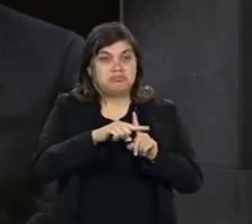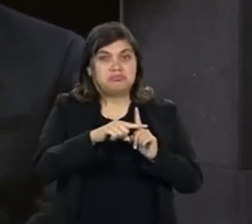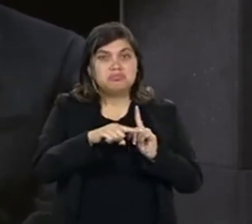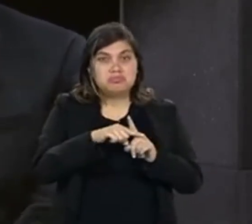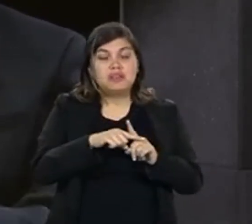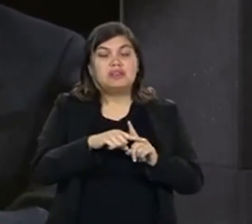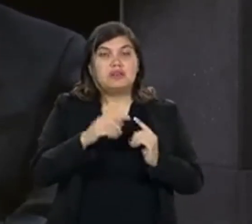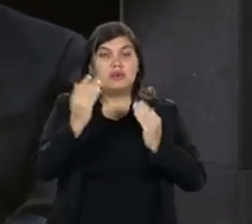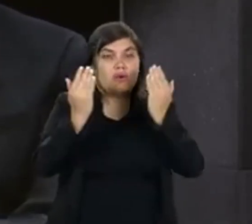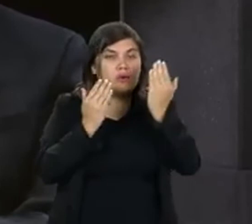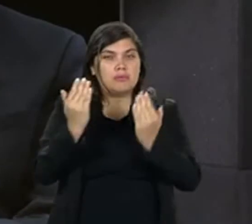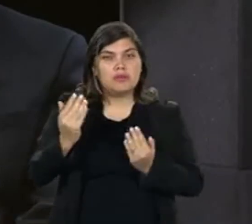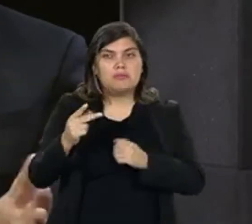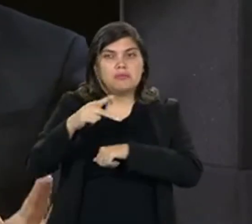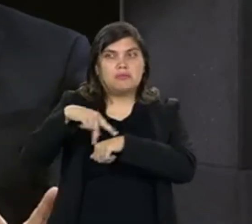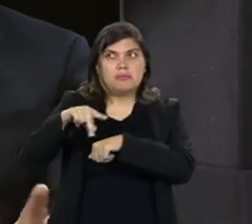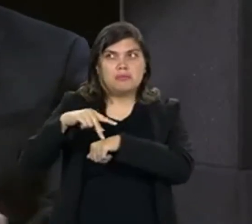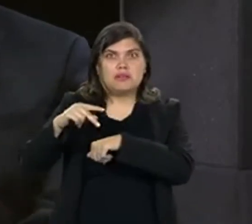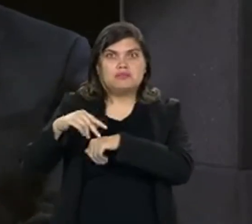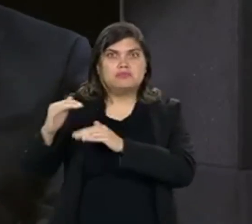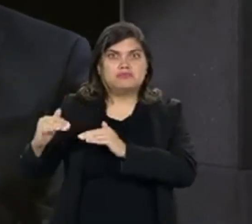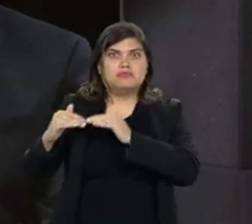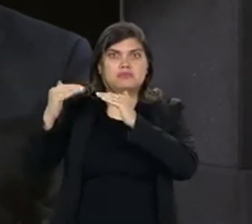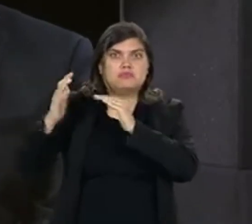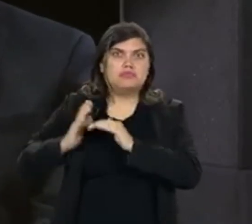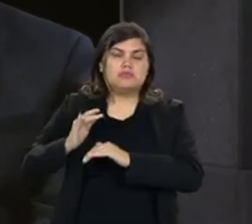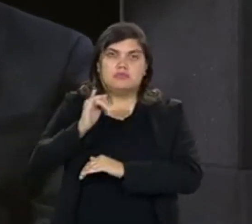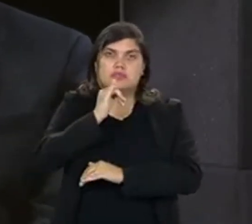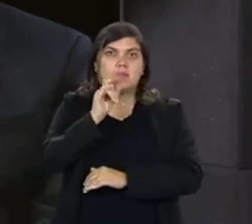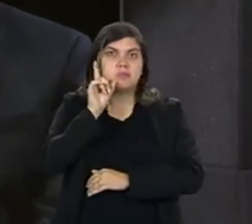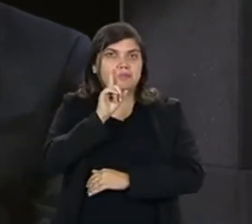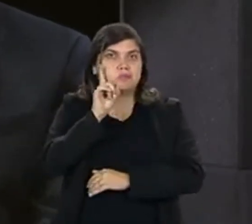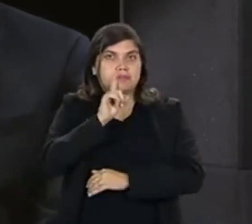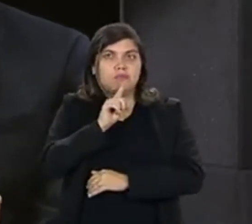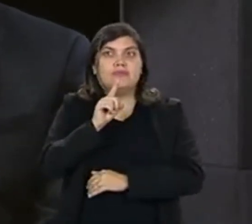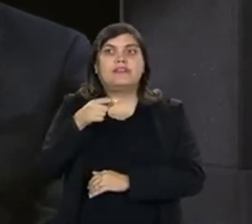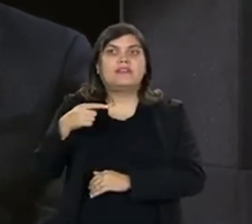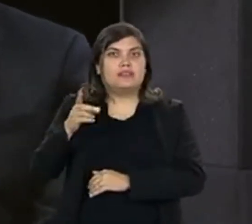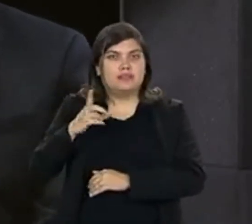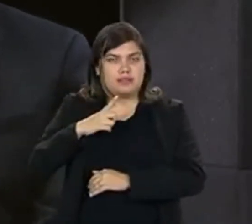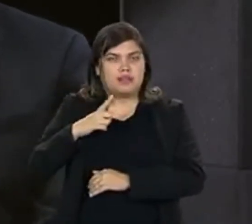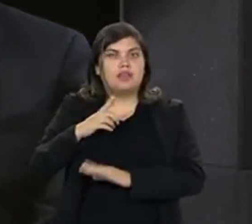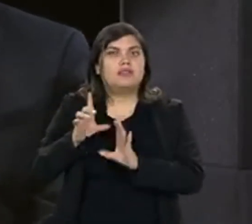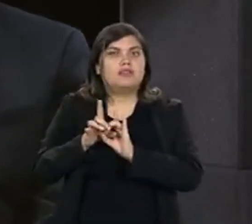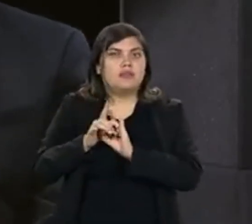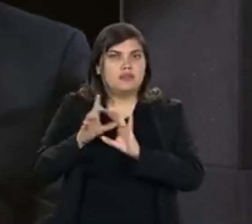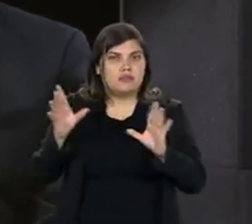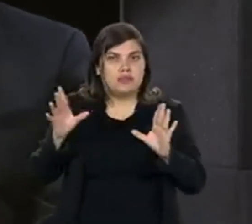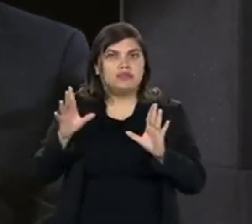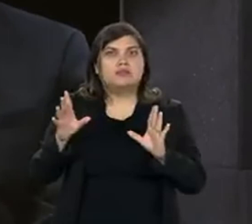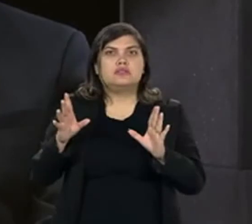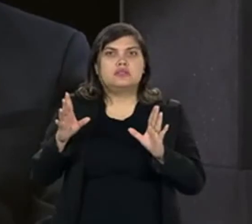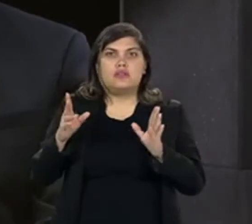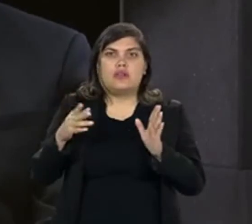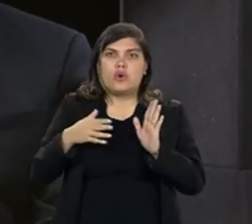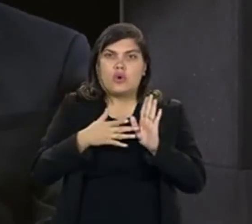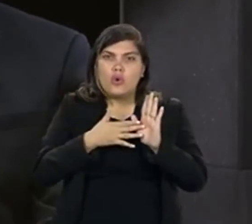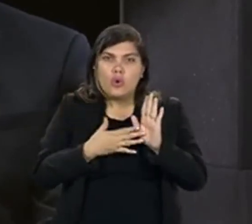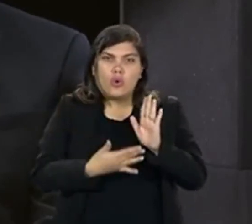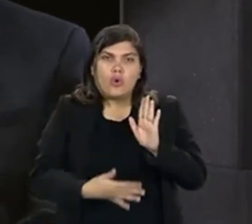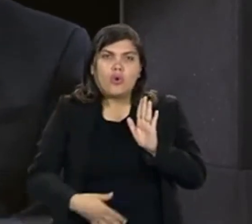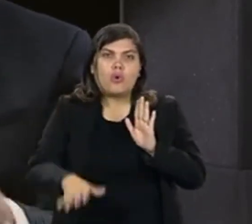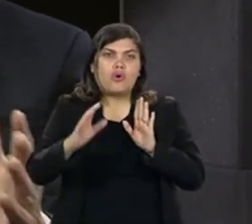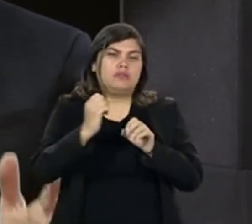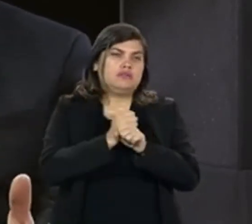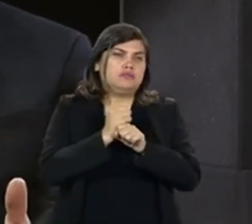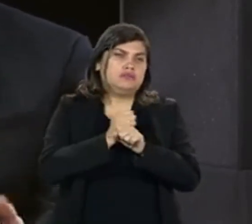muito positivo, inclusive, na comparação com países mais desenvolvidos, como os Estados Unidos, que tem a democracia mais